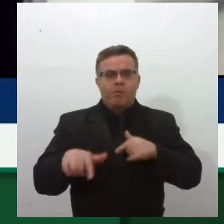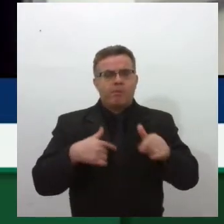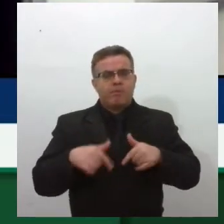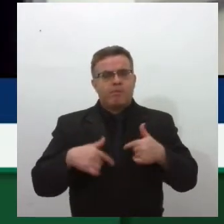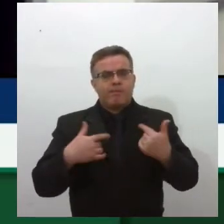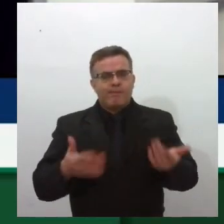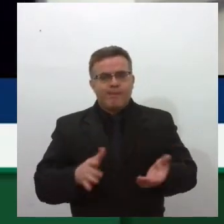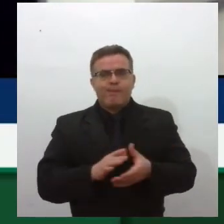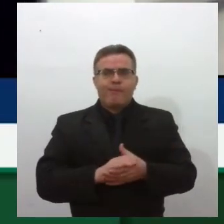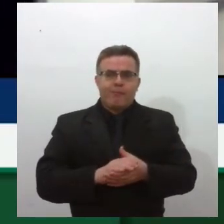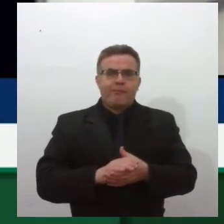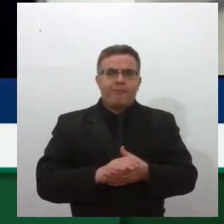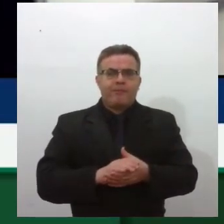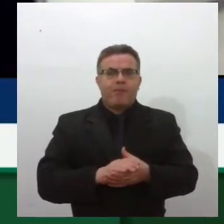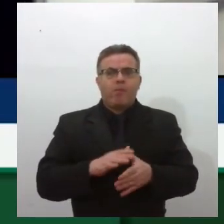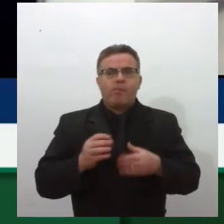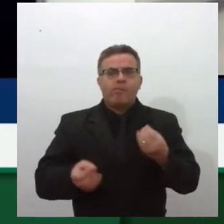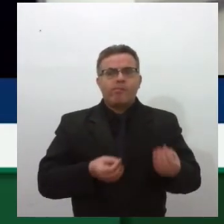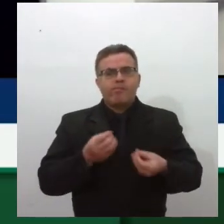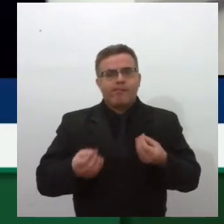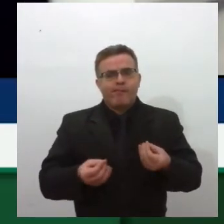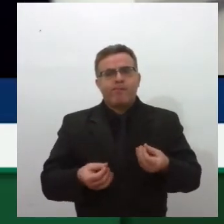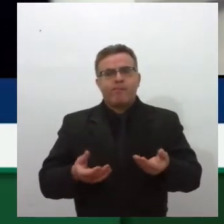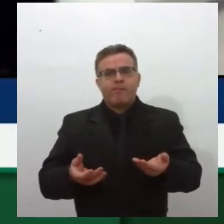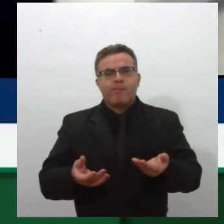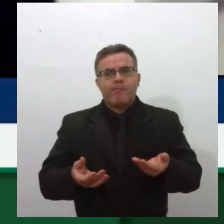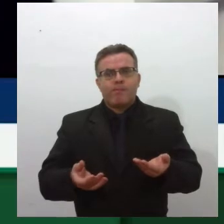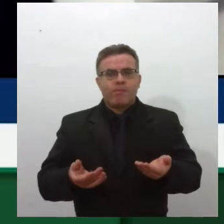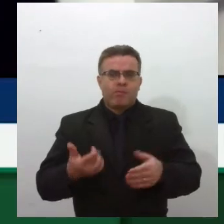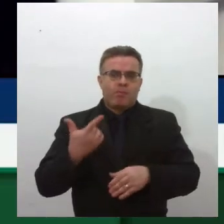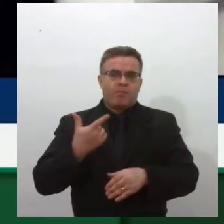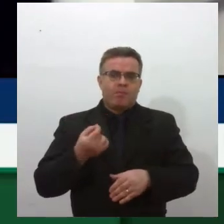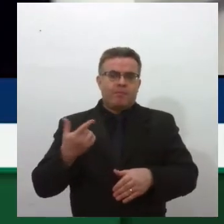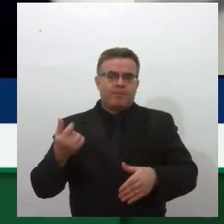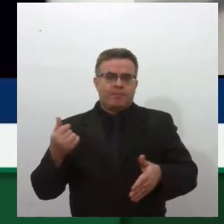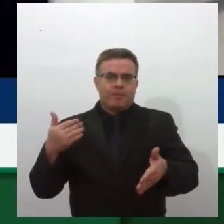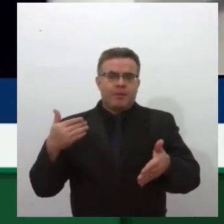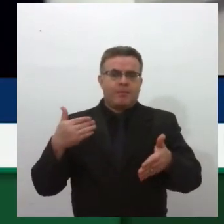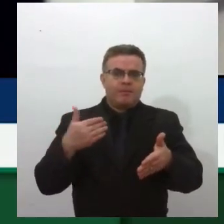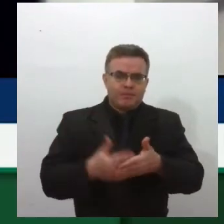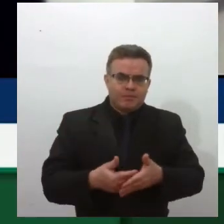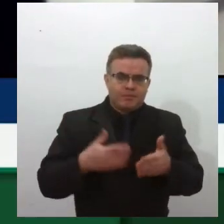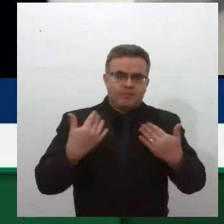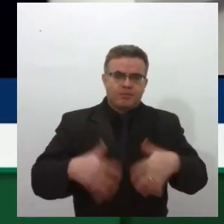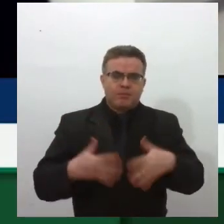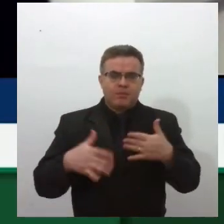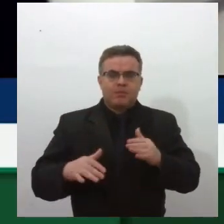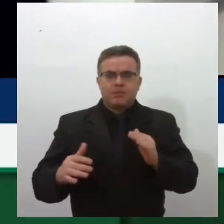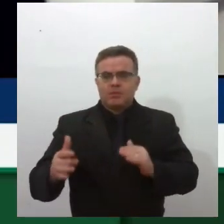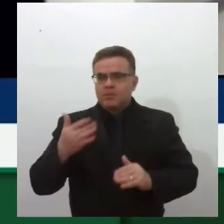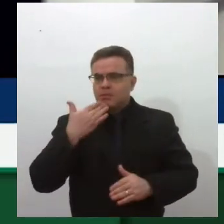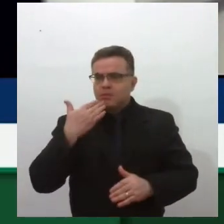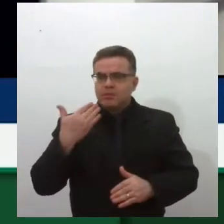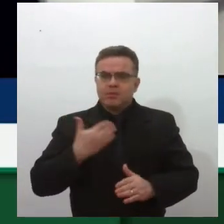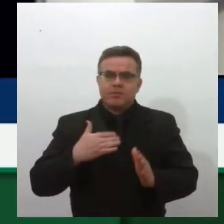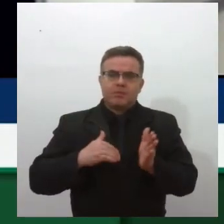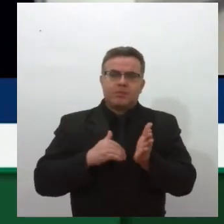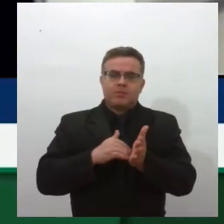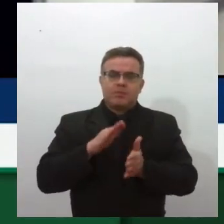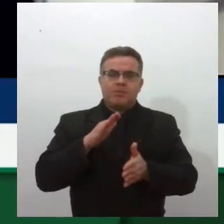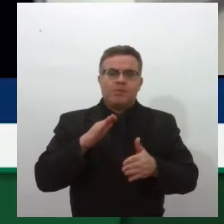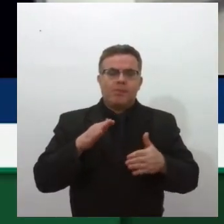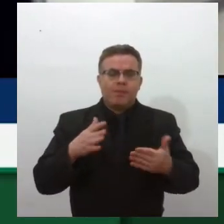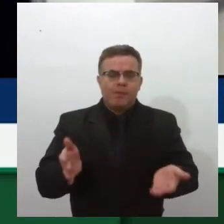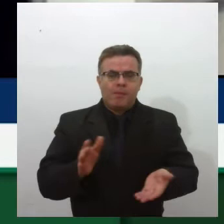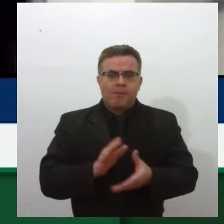Eu fiquei nessa situação até novembro de 2020, quando eu fui mandada embora. Quando eu fui mandada